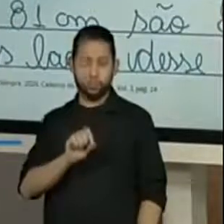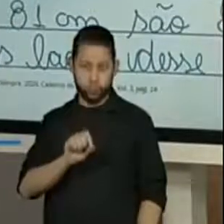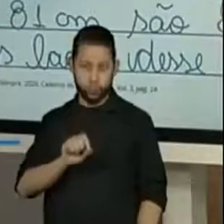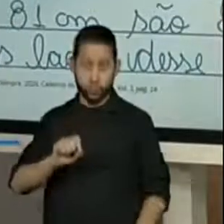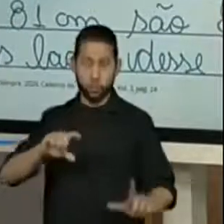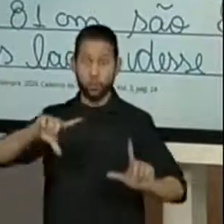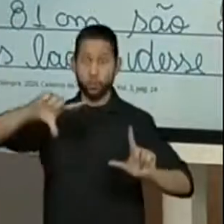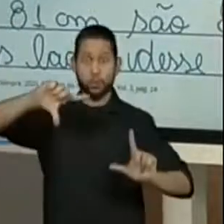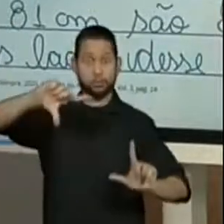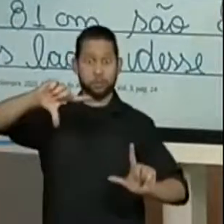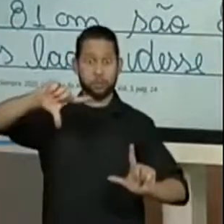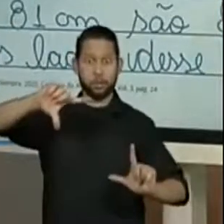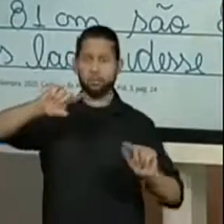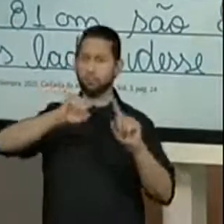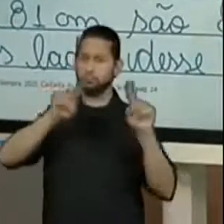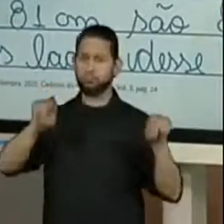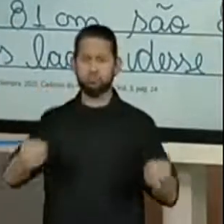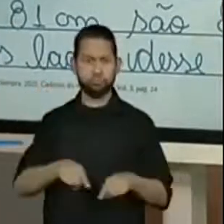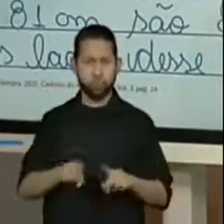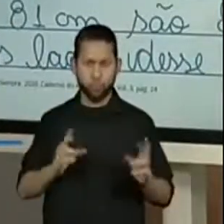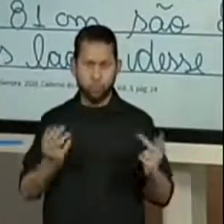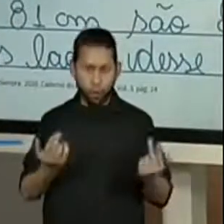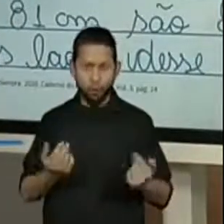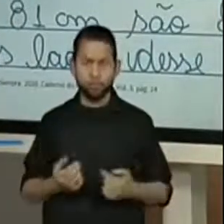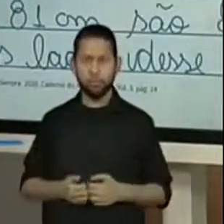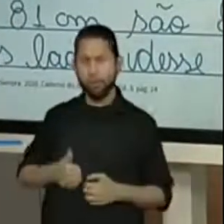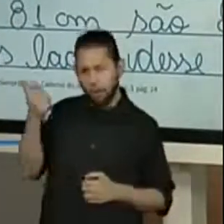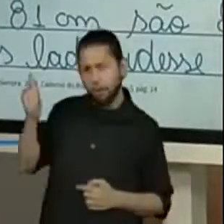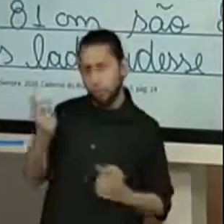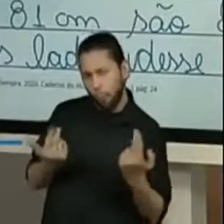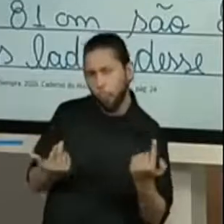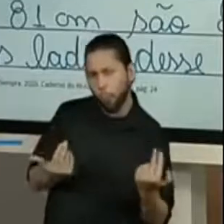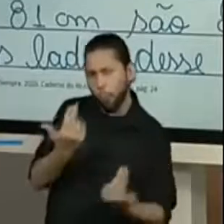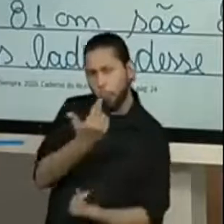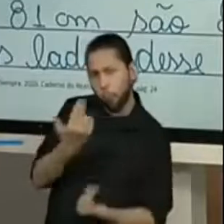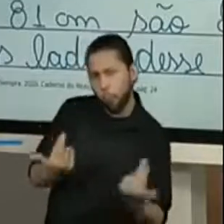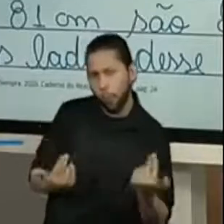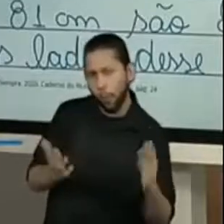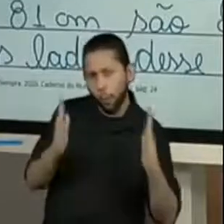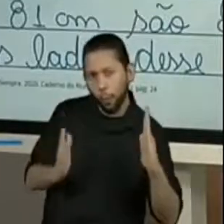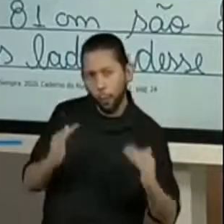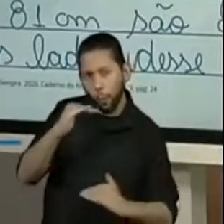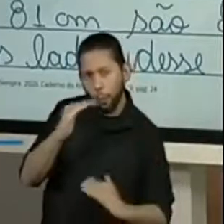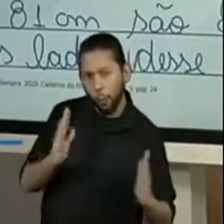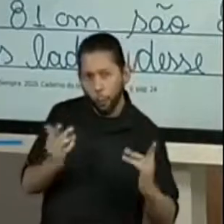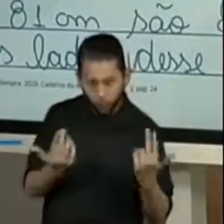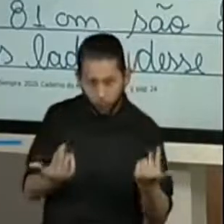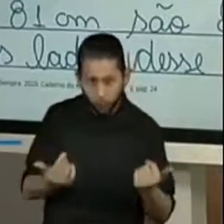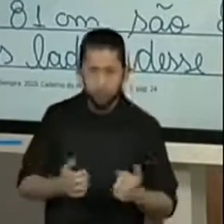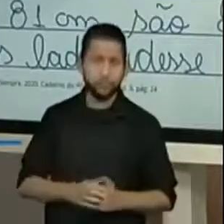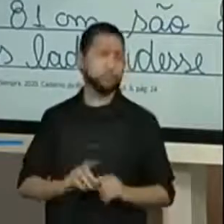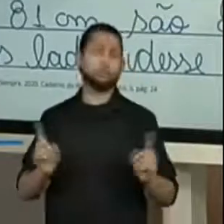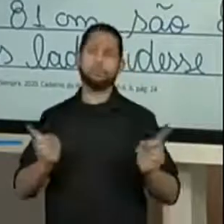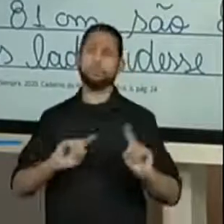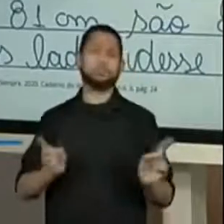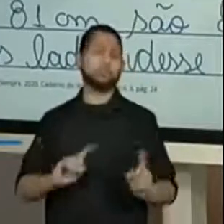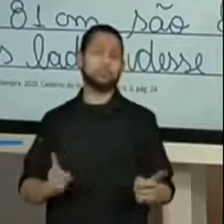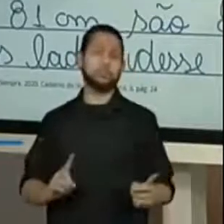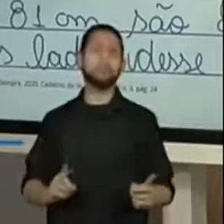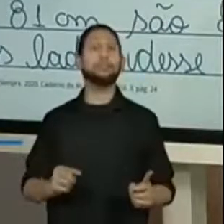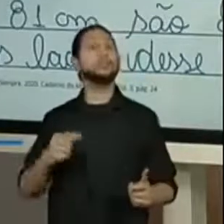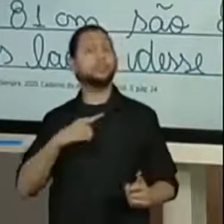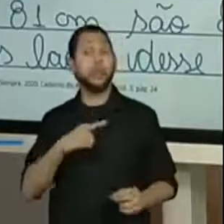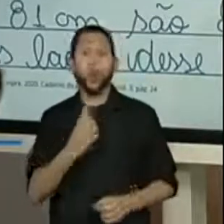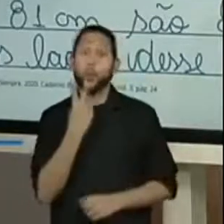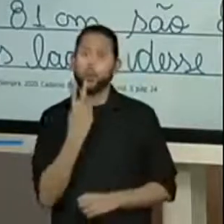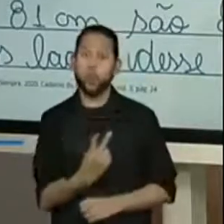todos os lados não são iguais, um lado é maior que o outro, a gente já consegue saber que o formato desta obra não é o formato de